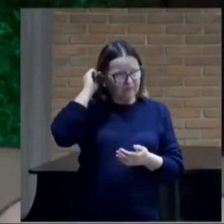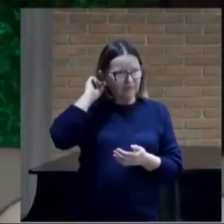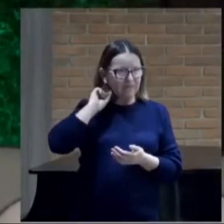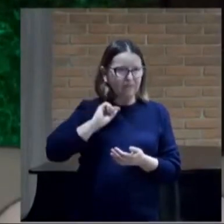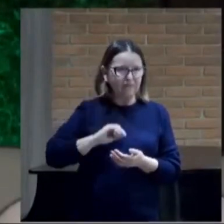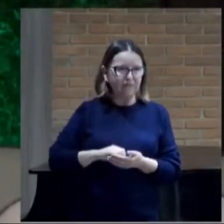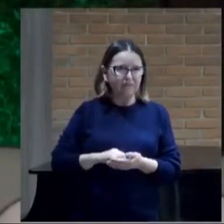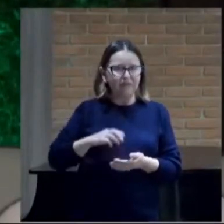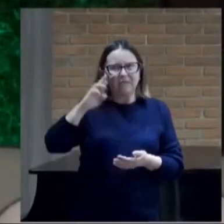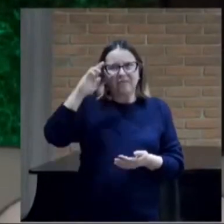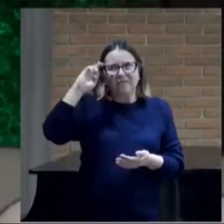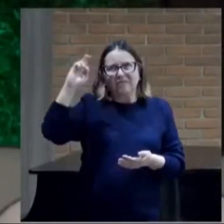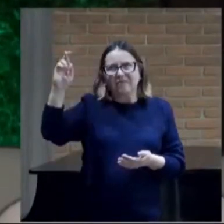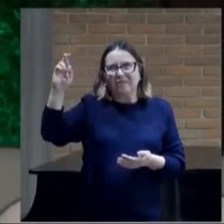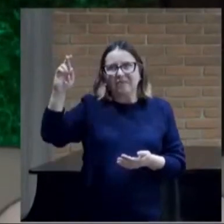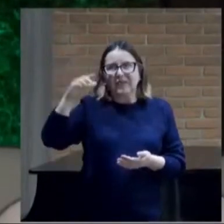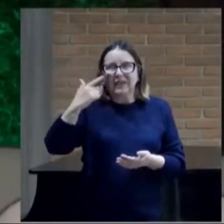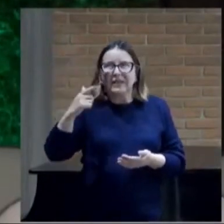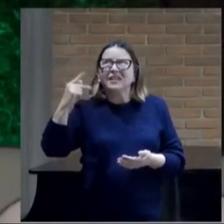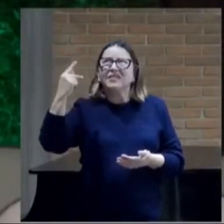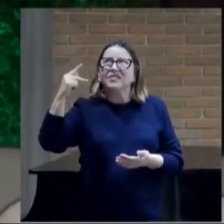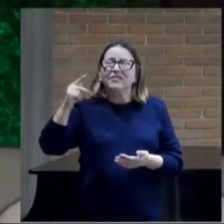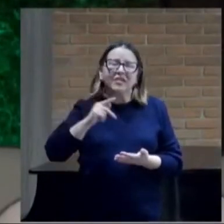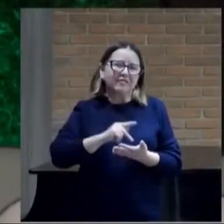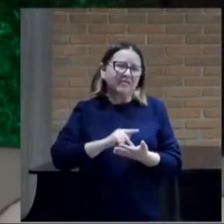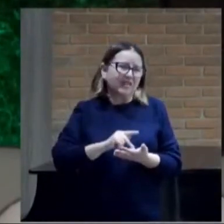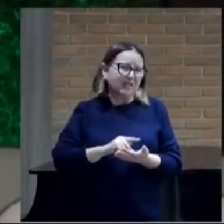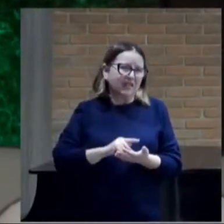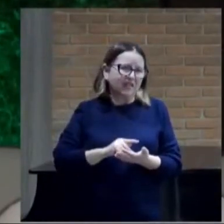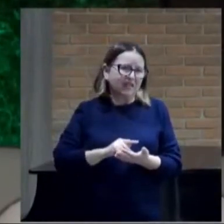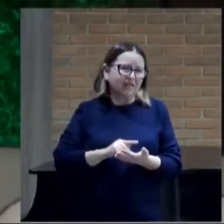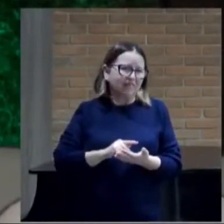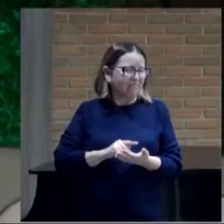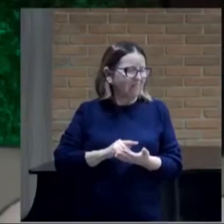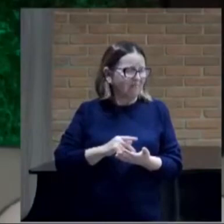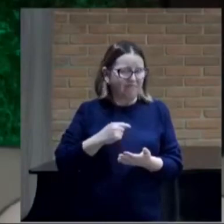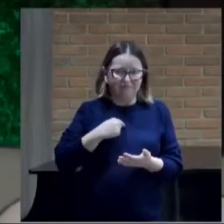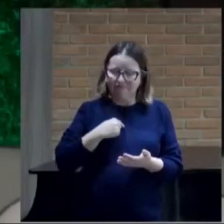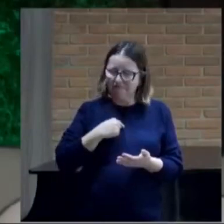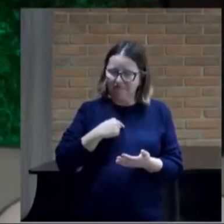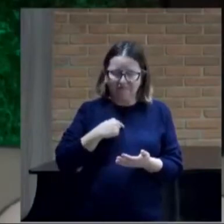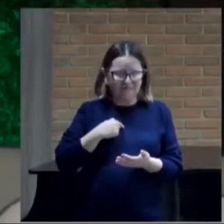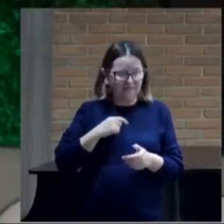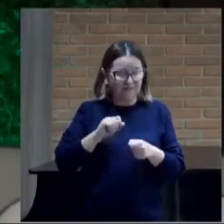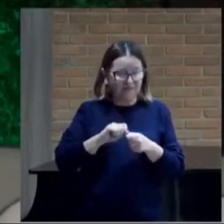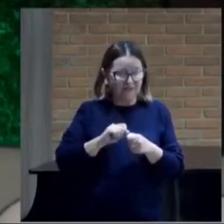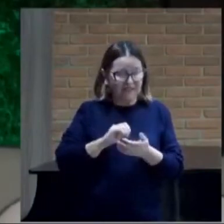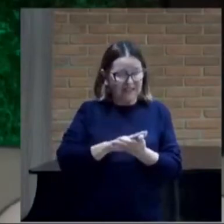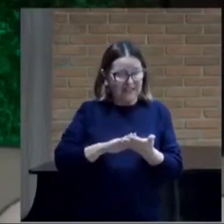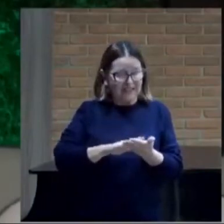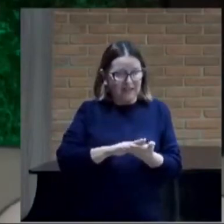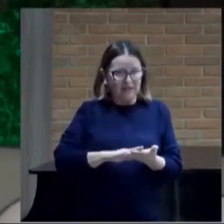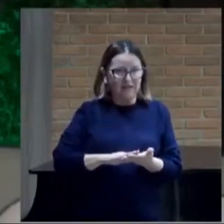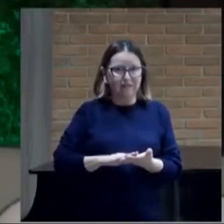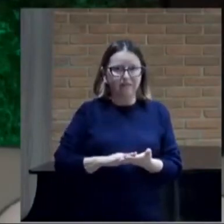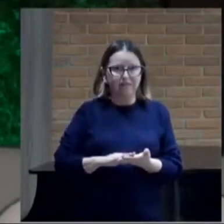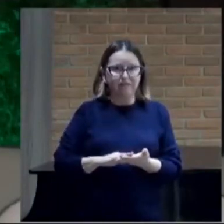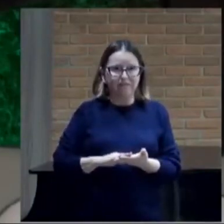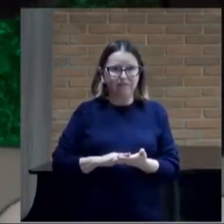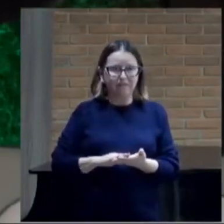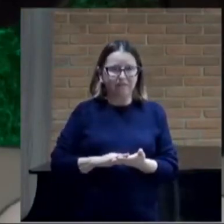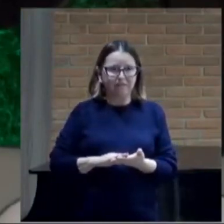senhor sem a tua verdade eu não arredo o pé ainda que eu não a tenha